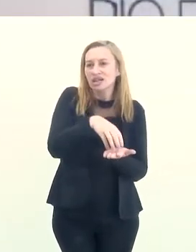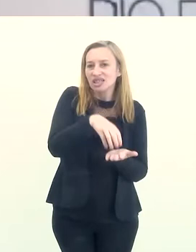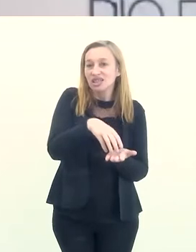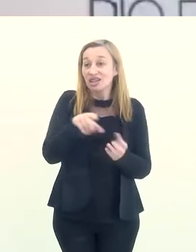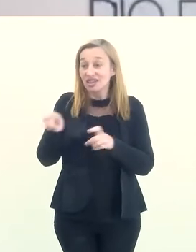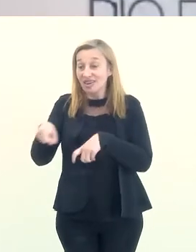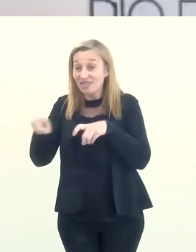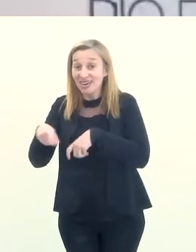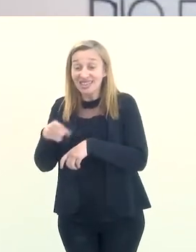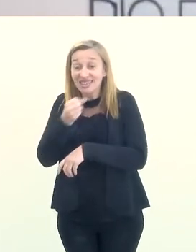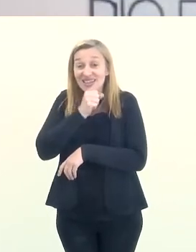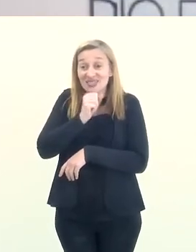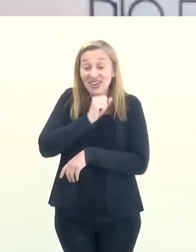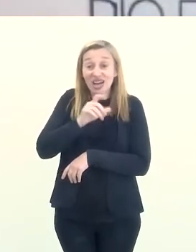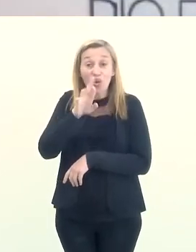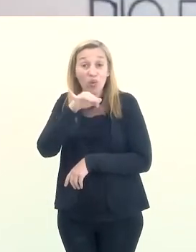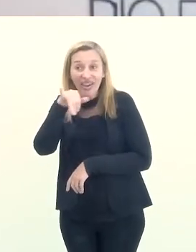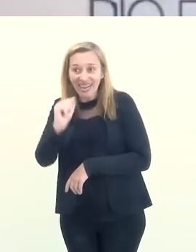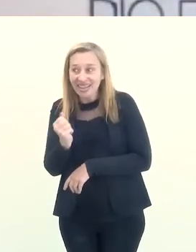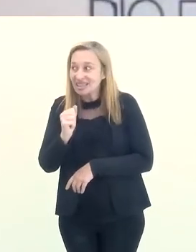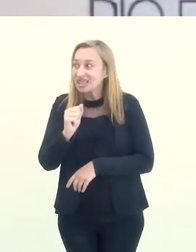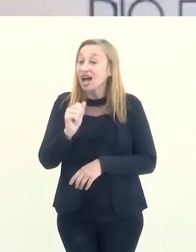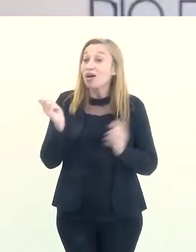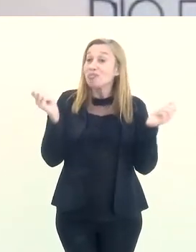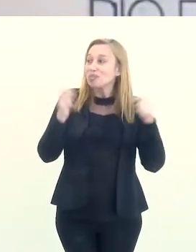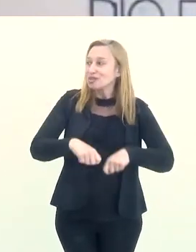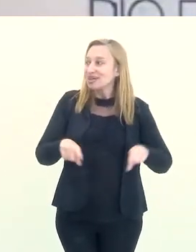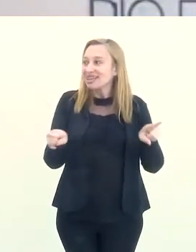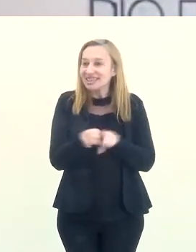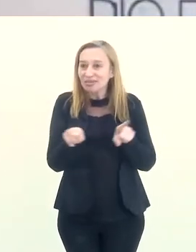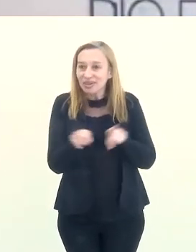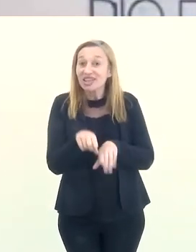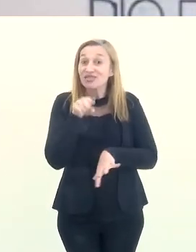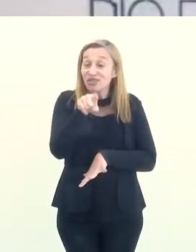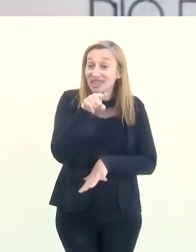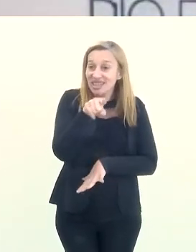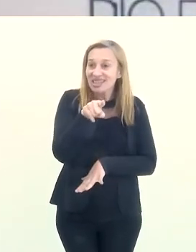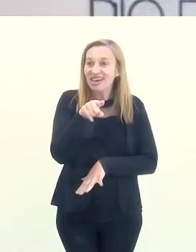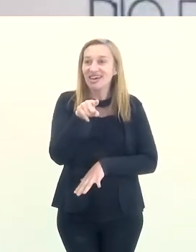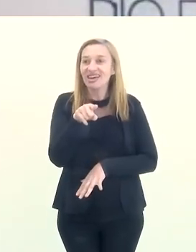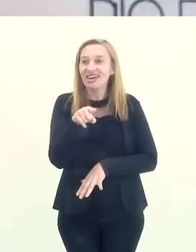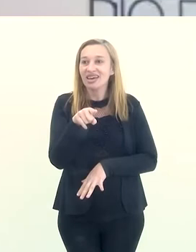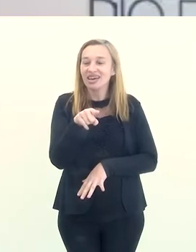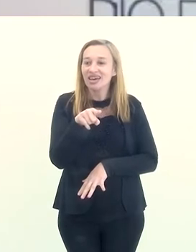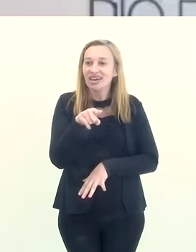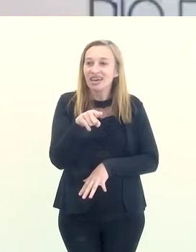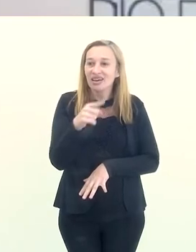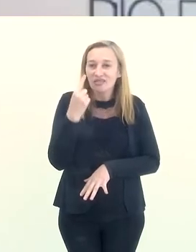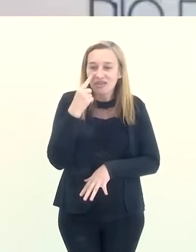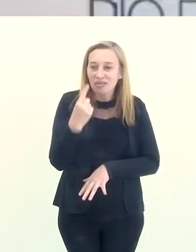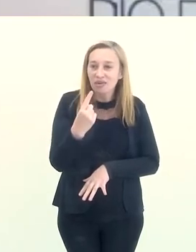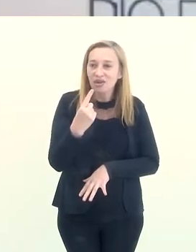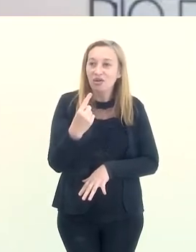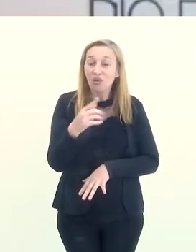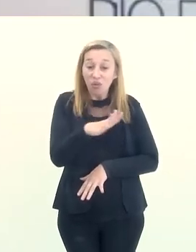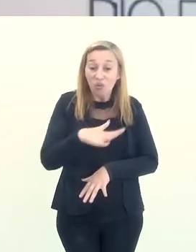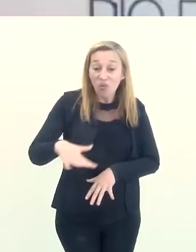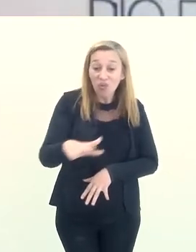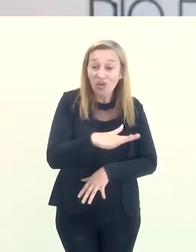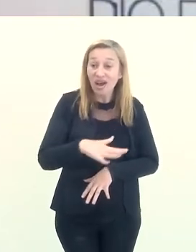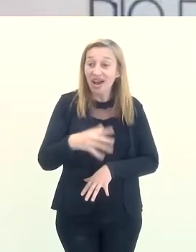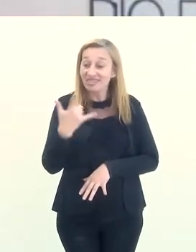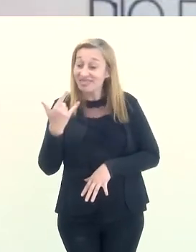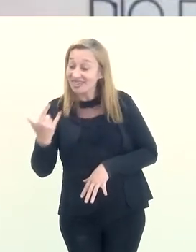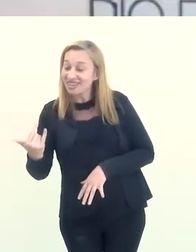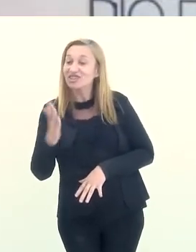sede, que era uma antiga sede de fazenda, com ruínas. Então, também há a possibilidade de você ressignificar um